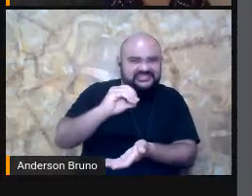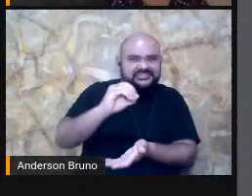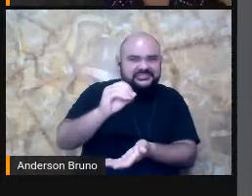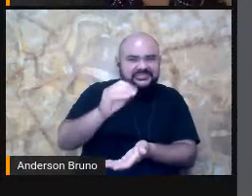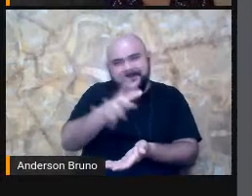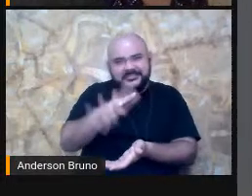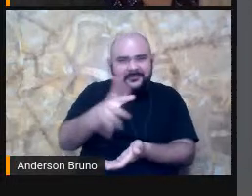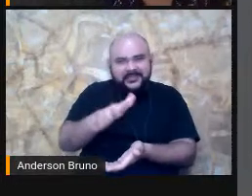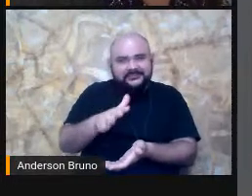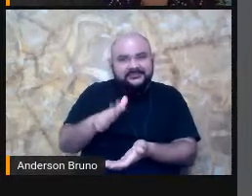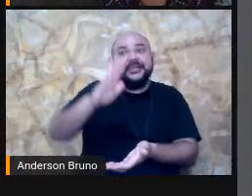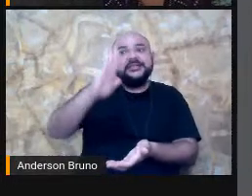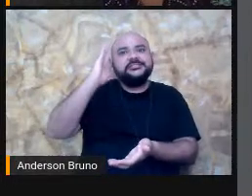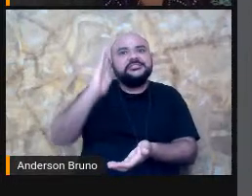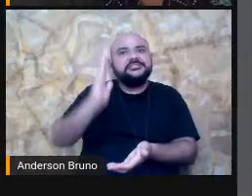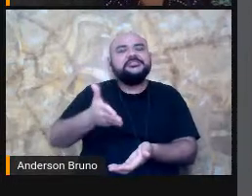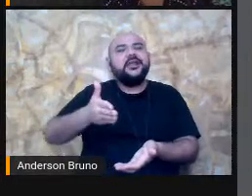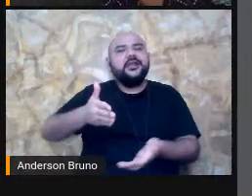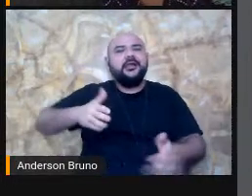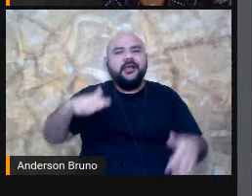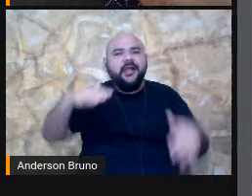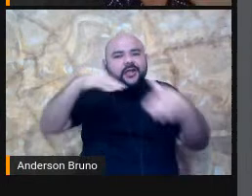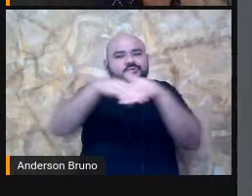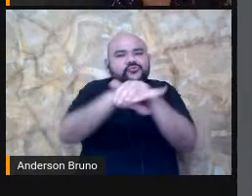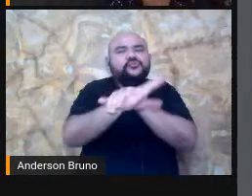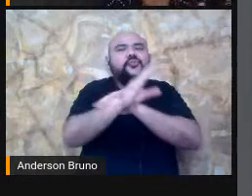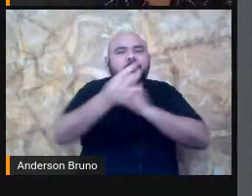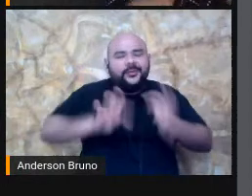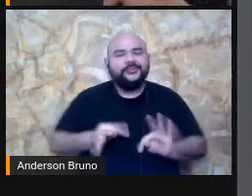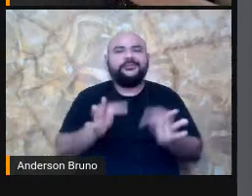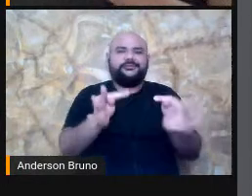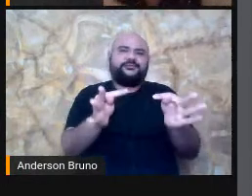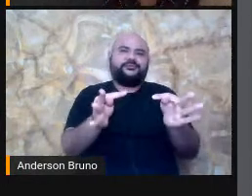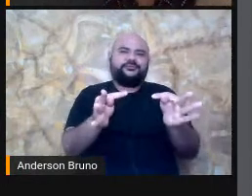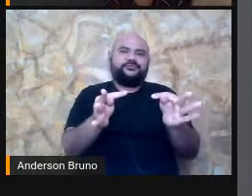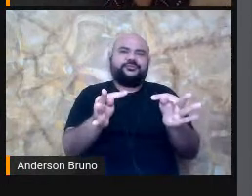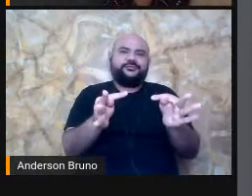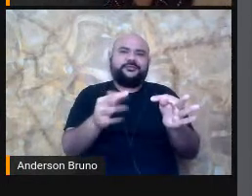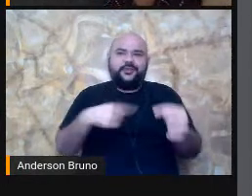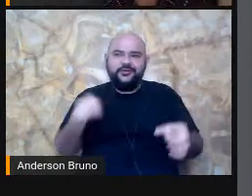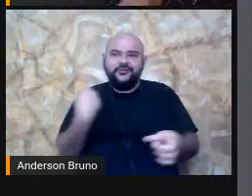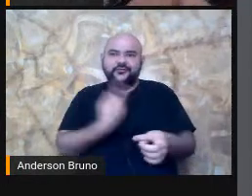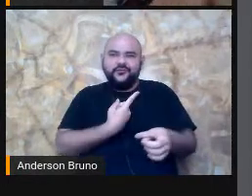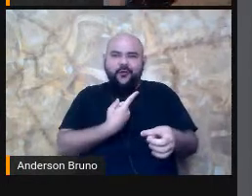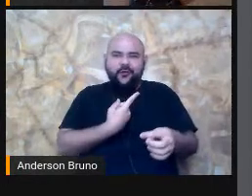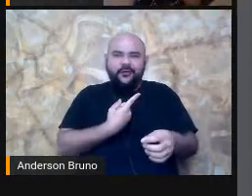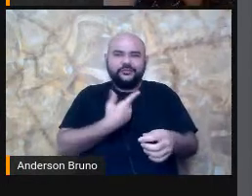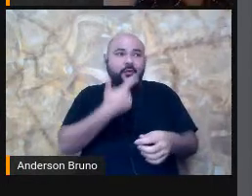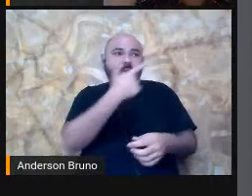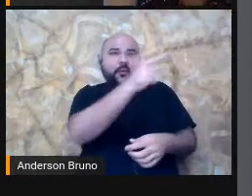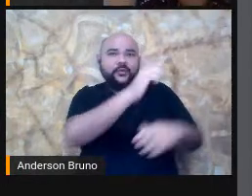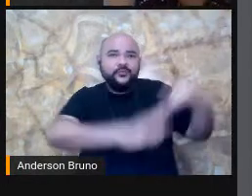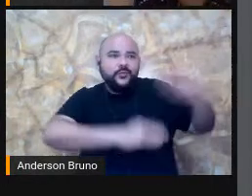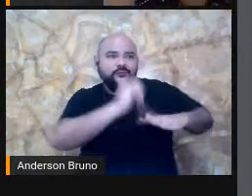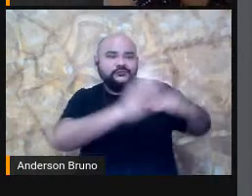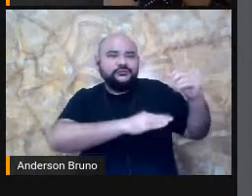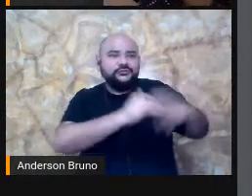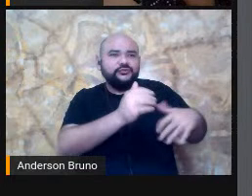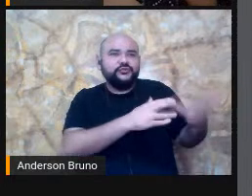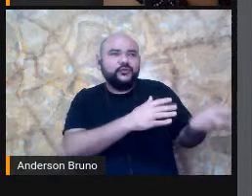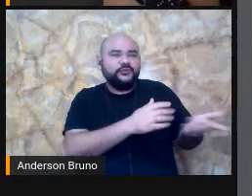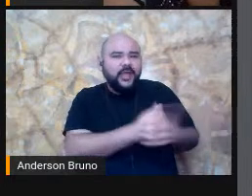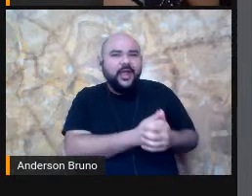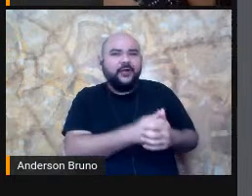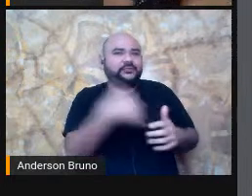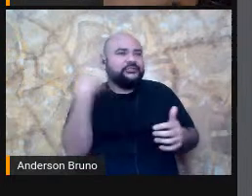Isso é Muito bom Porque As pessoas De mais experiência Podem aprender Com